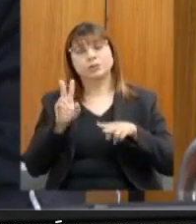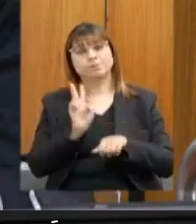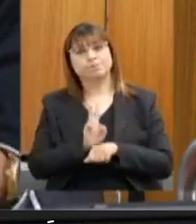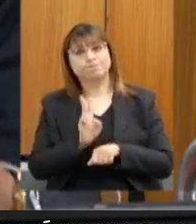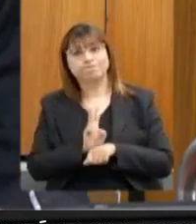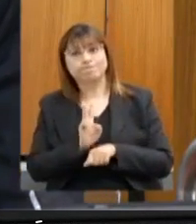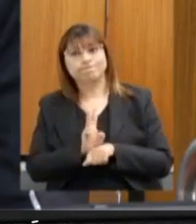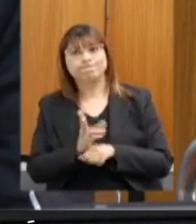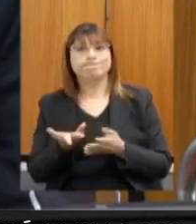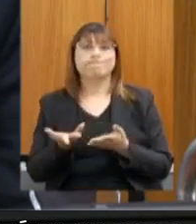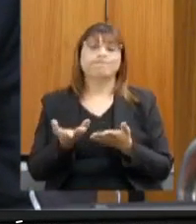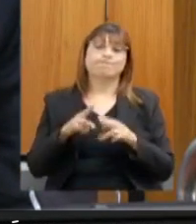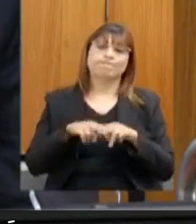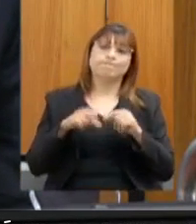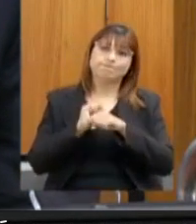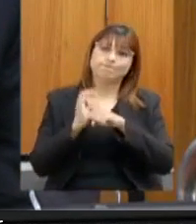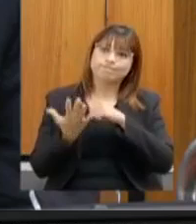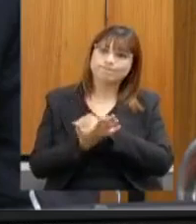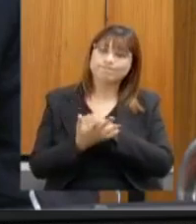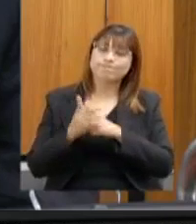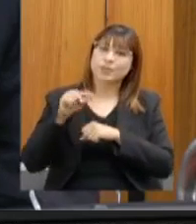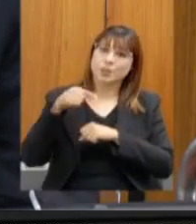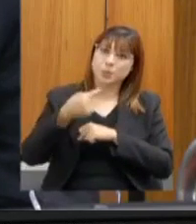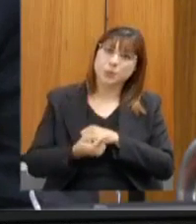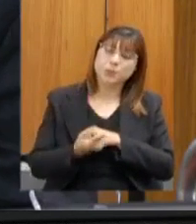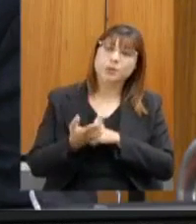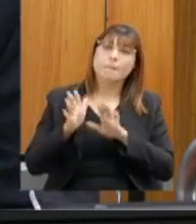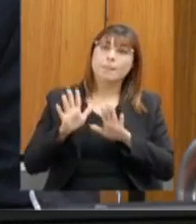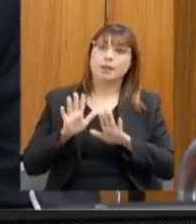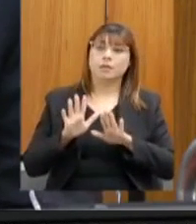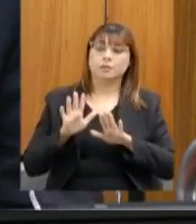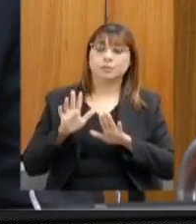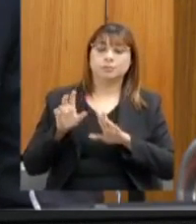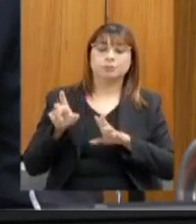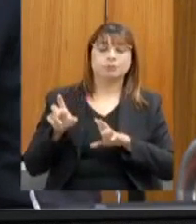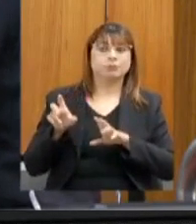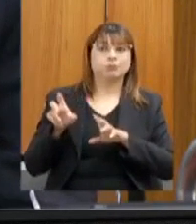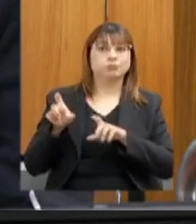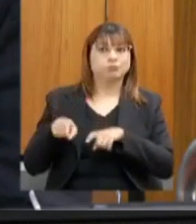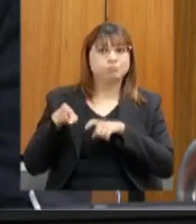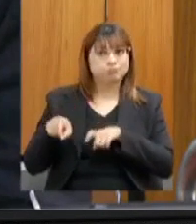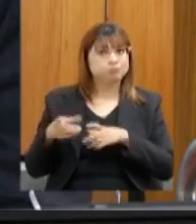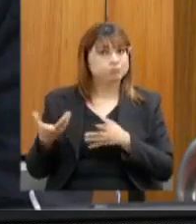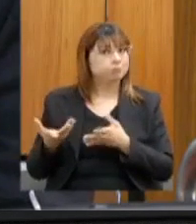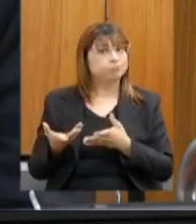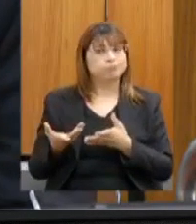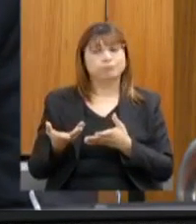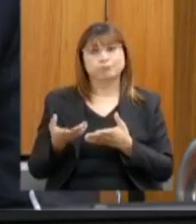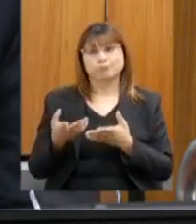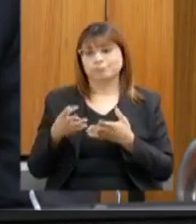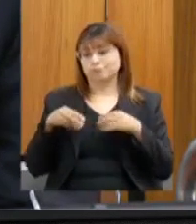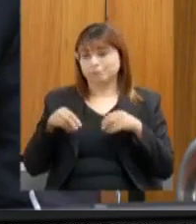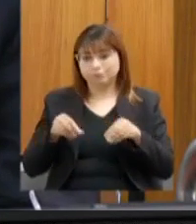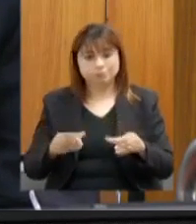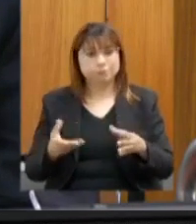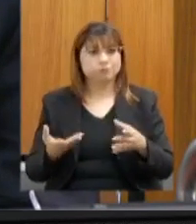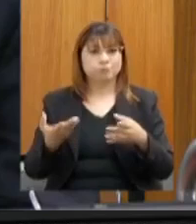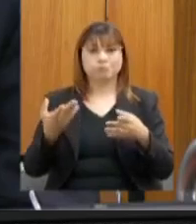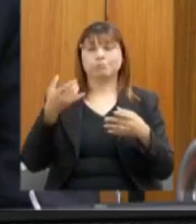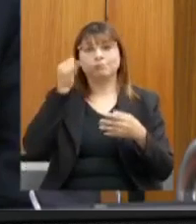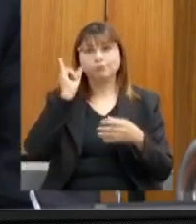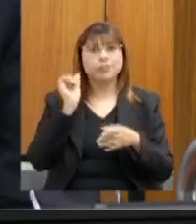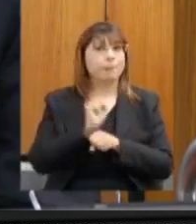prejudicadas devido à pandemia, mas o agro não para. O agro não parou nem um dia nessa pandemia